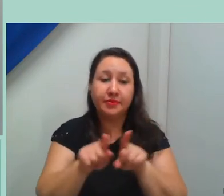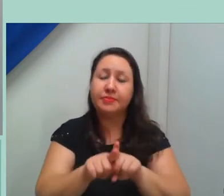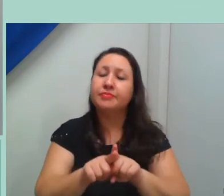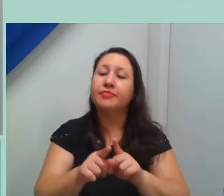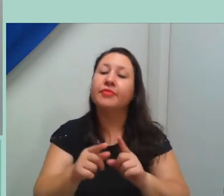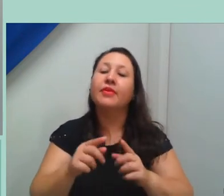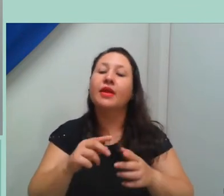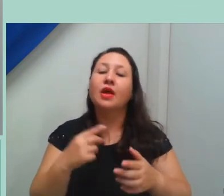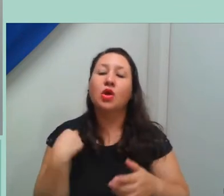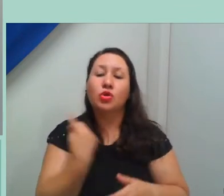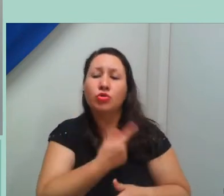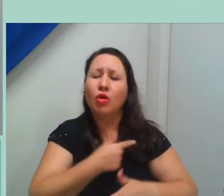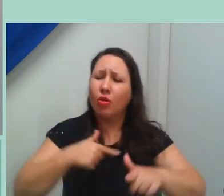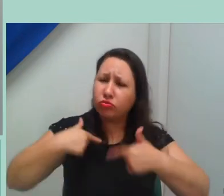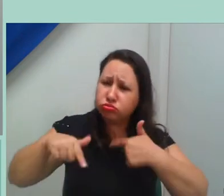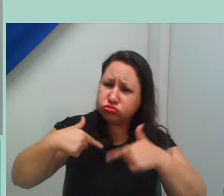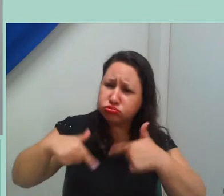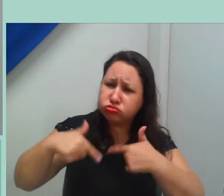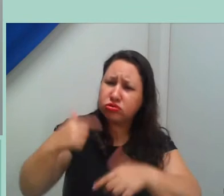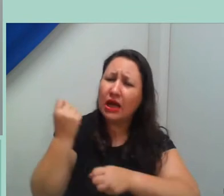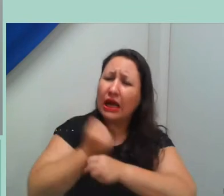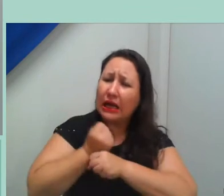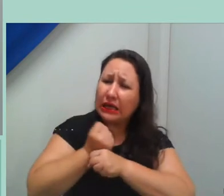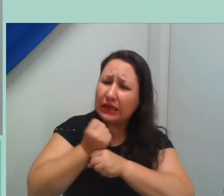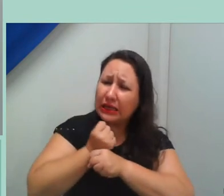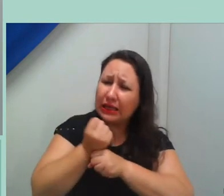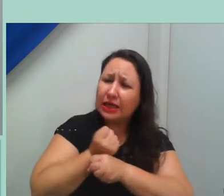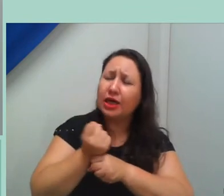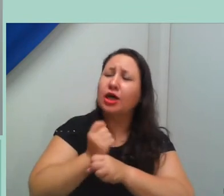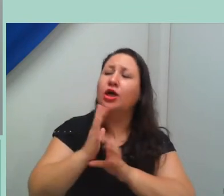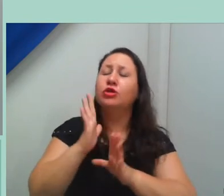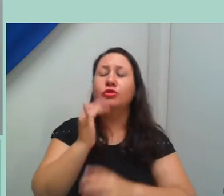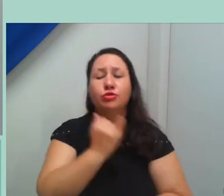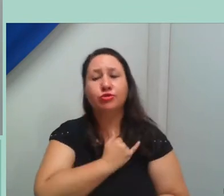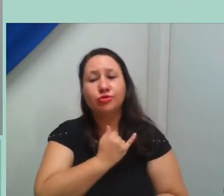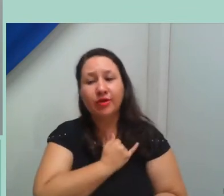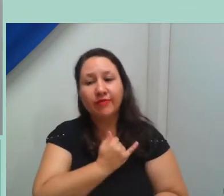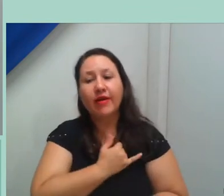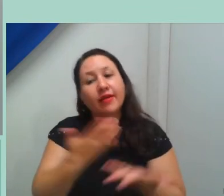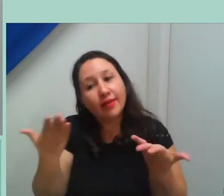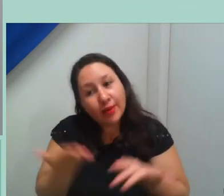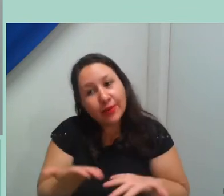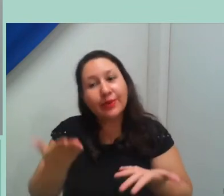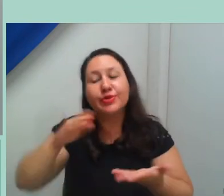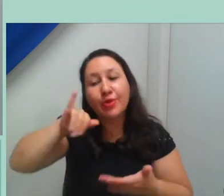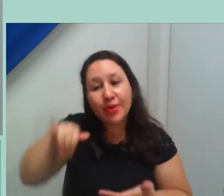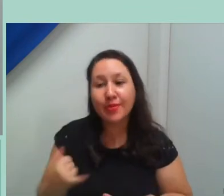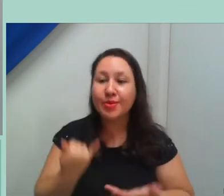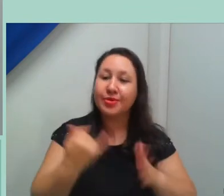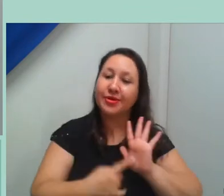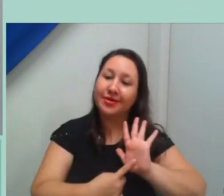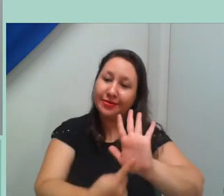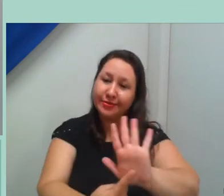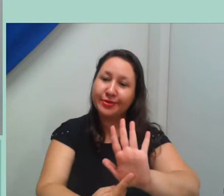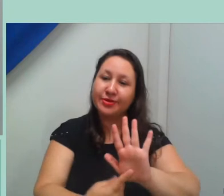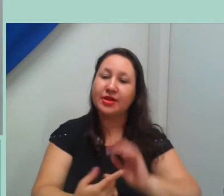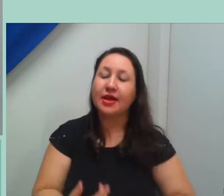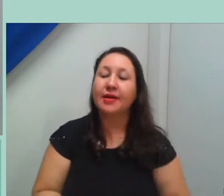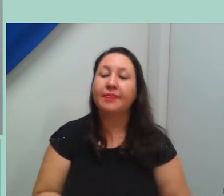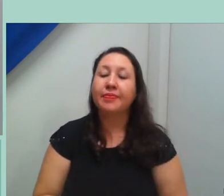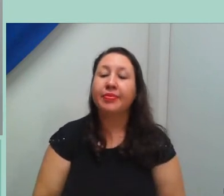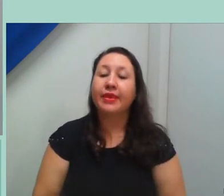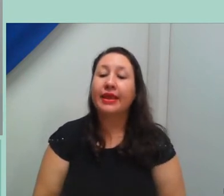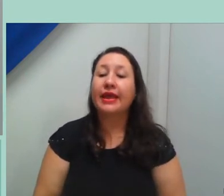construindo ao longo dos anos dentro do nosso Instituto Federal, né. Então, desejo a todos um bom